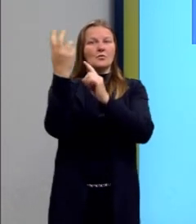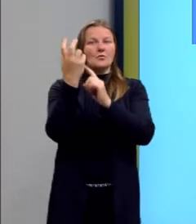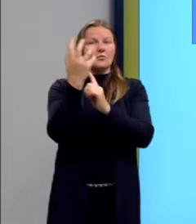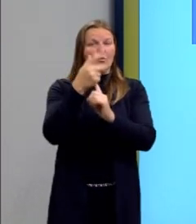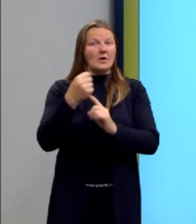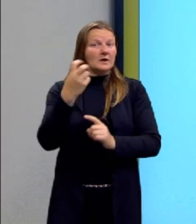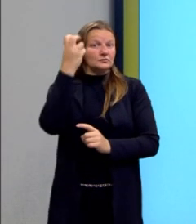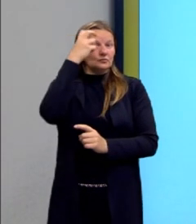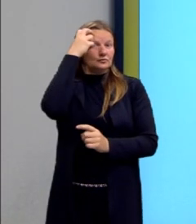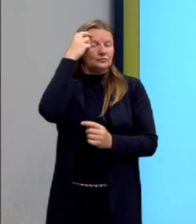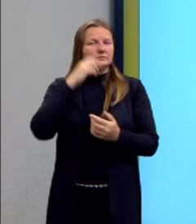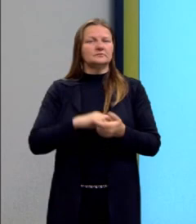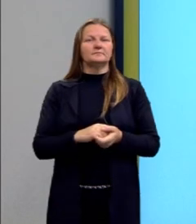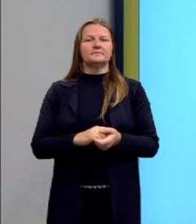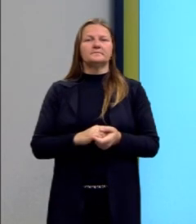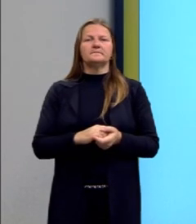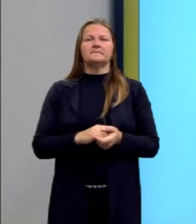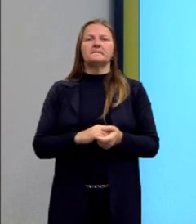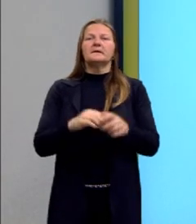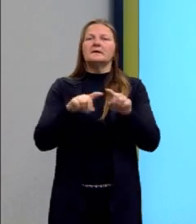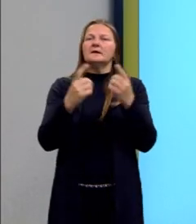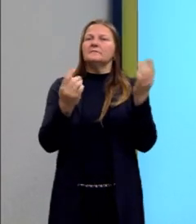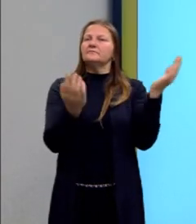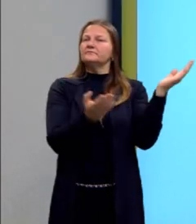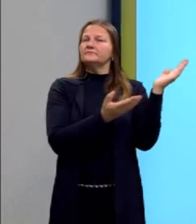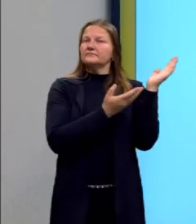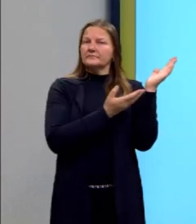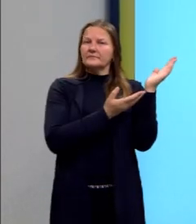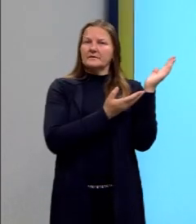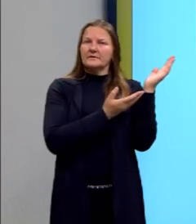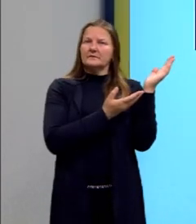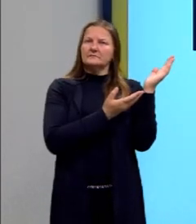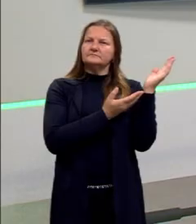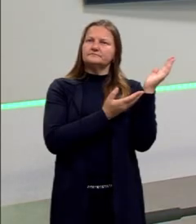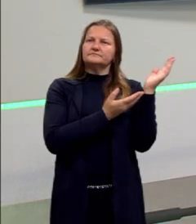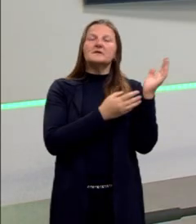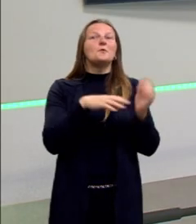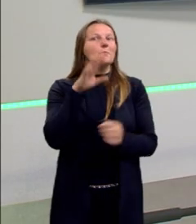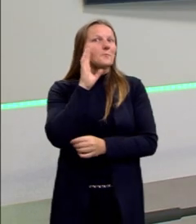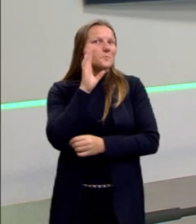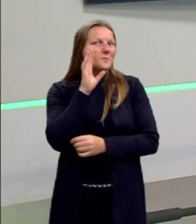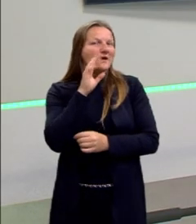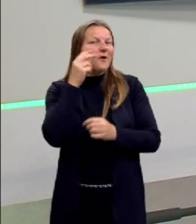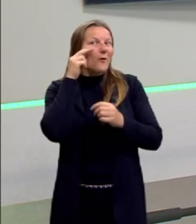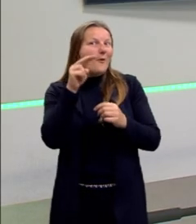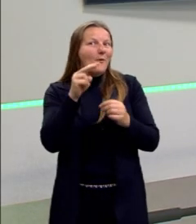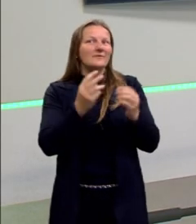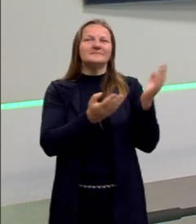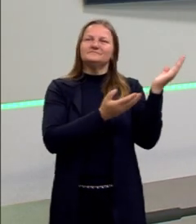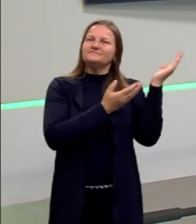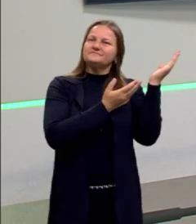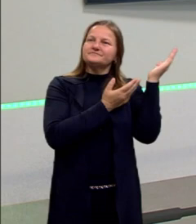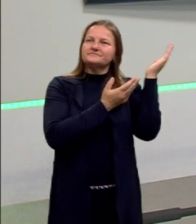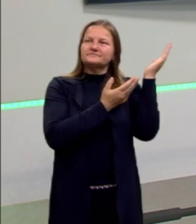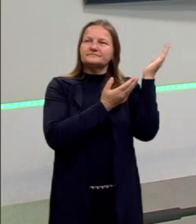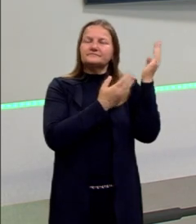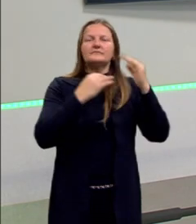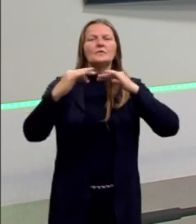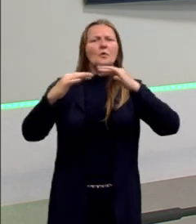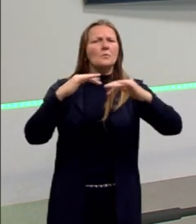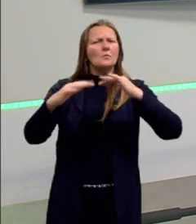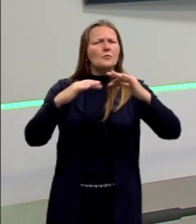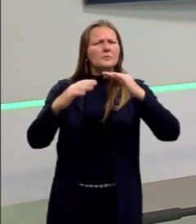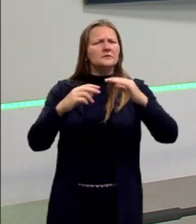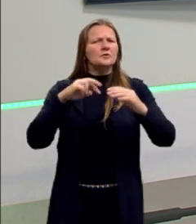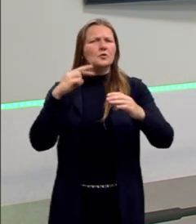entre outros acontecimentos. Este slide aqui está muito bacana para a gente poder pensar os movimentos